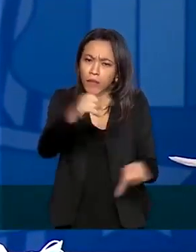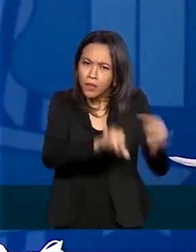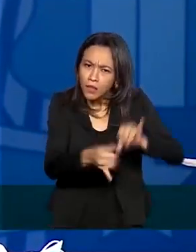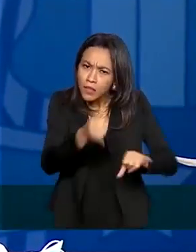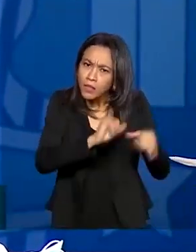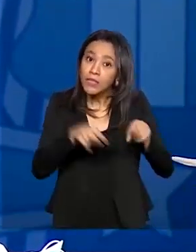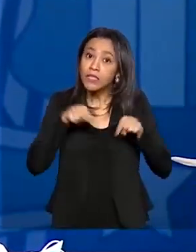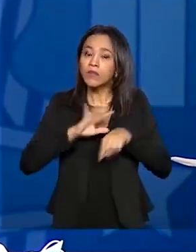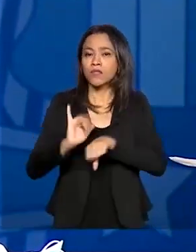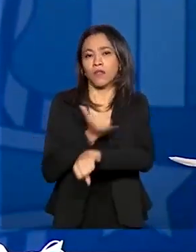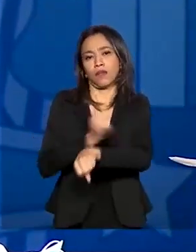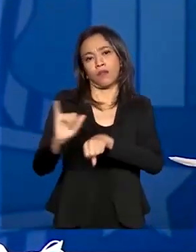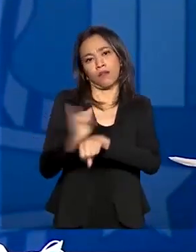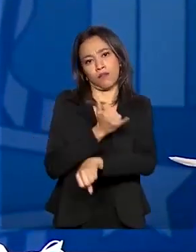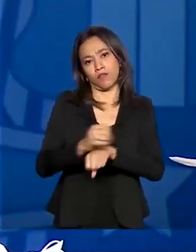extremamente estratégico para o país também.